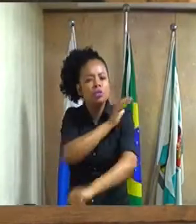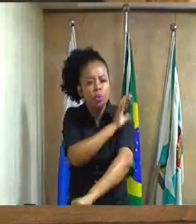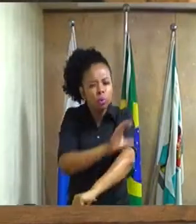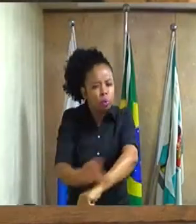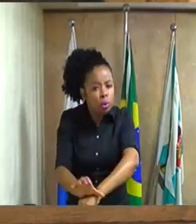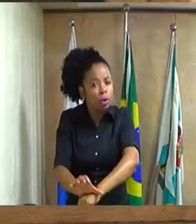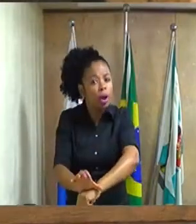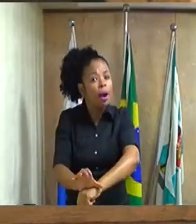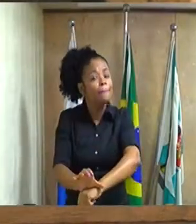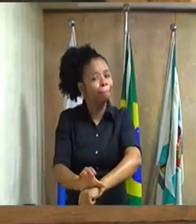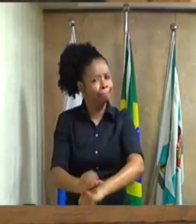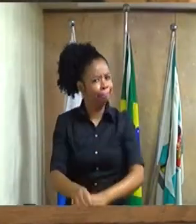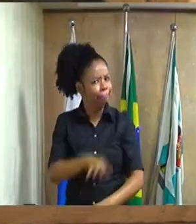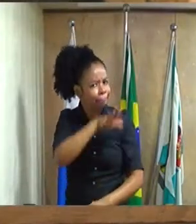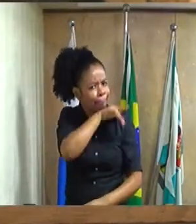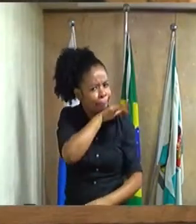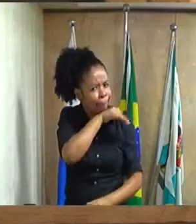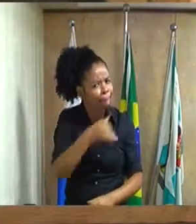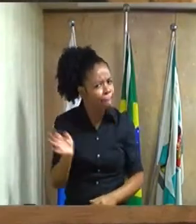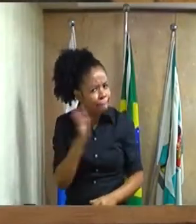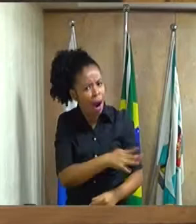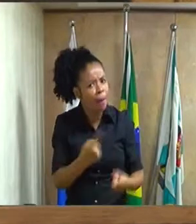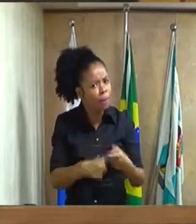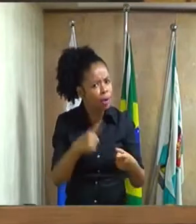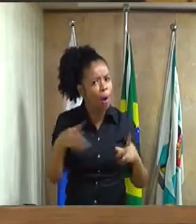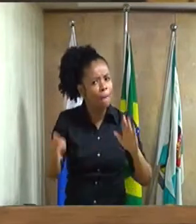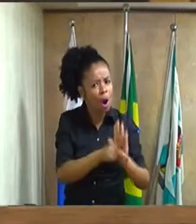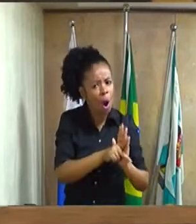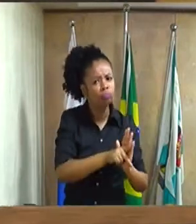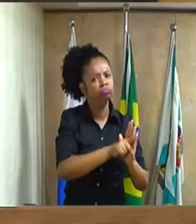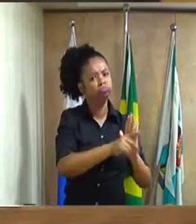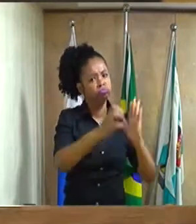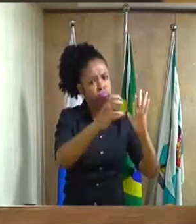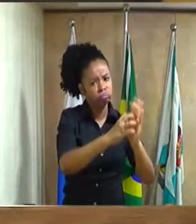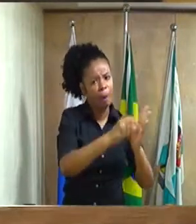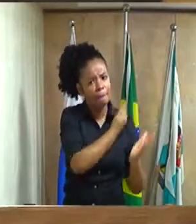péssima entre os próprios funcionalismo público.